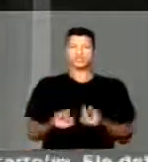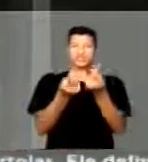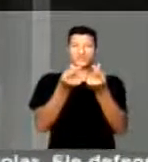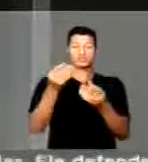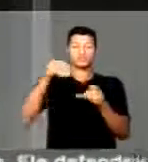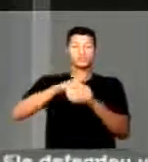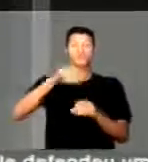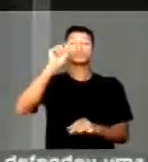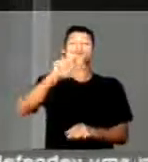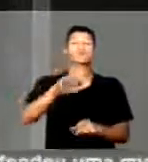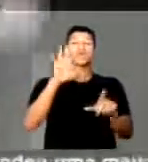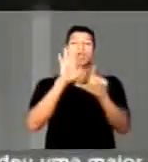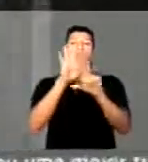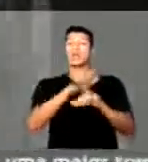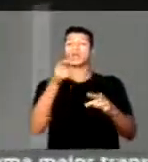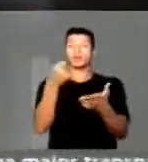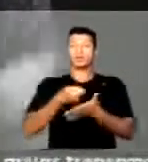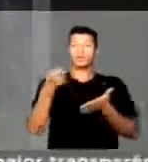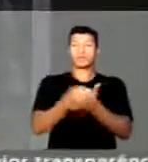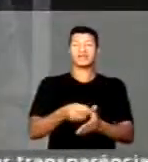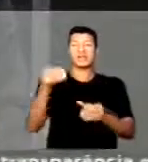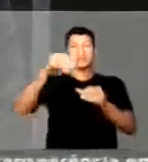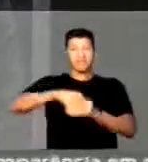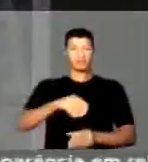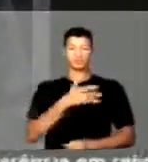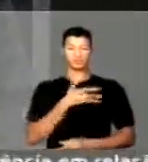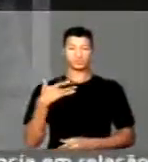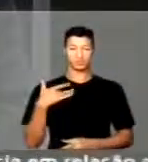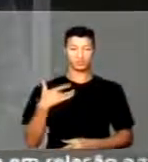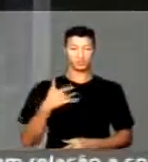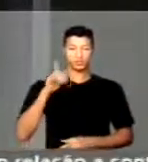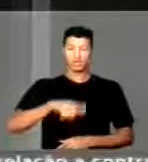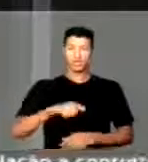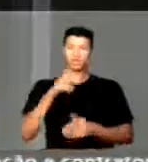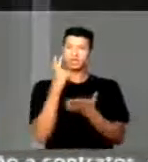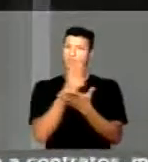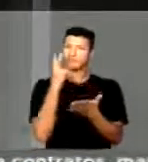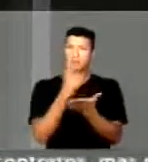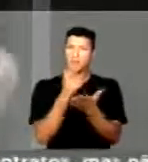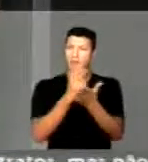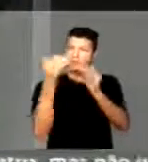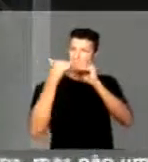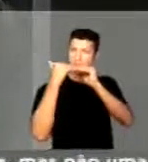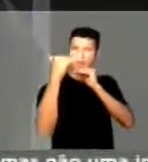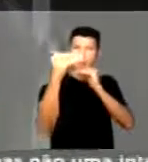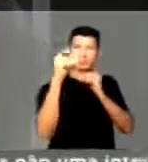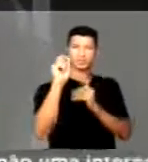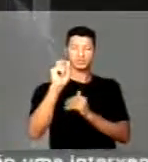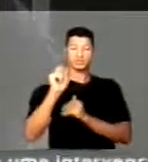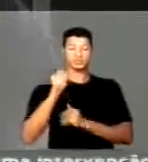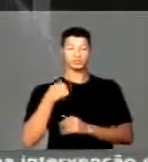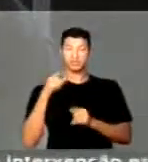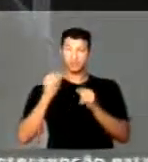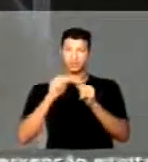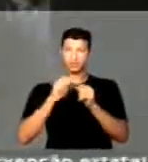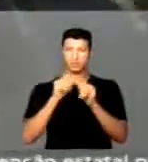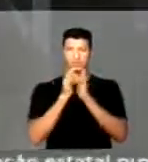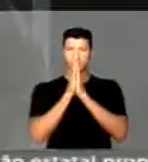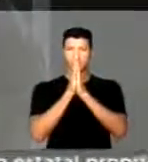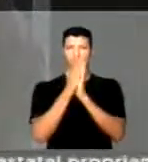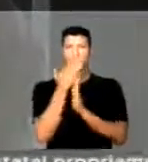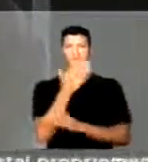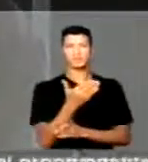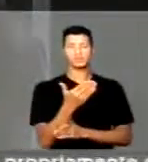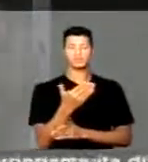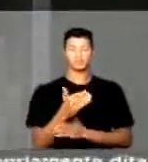o que a lei exige em saúde. E é nesse mesmo sentido que eu faço um apelo.